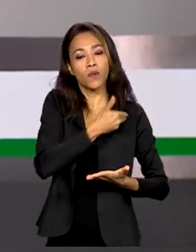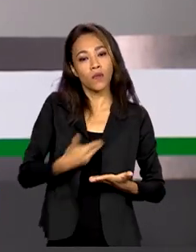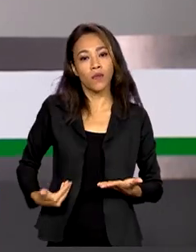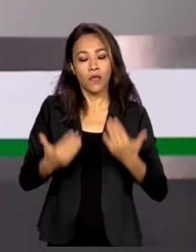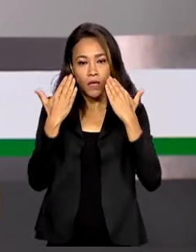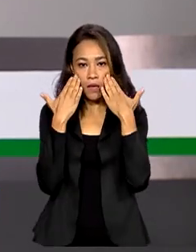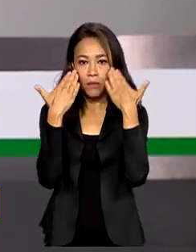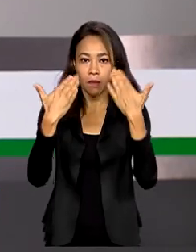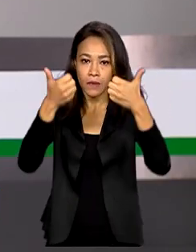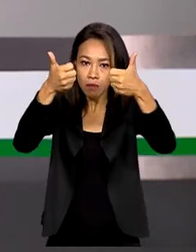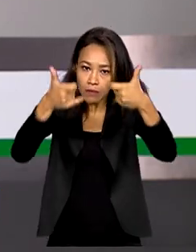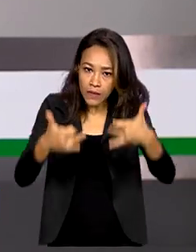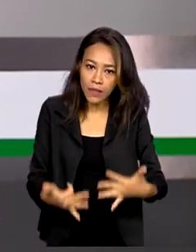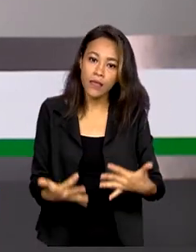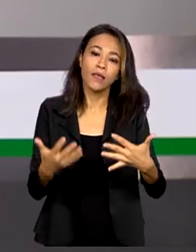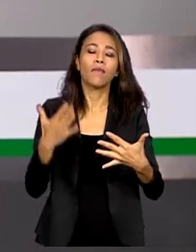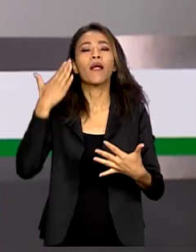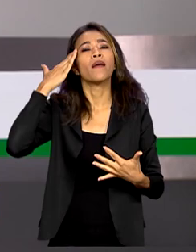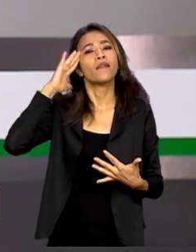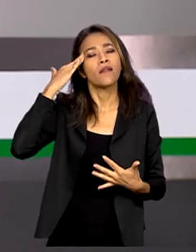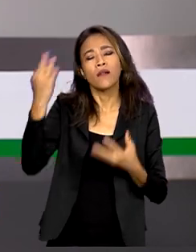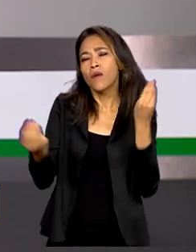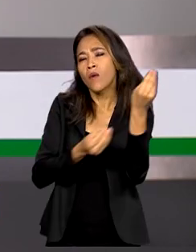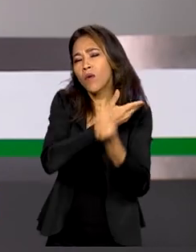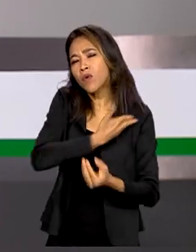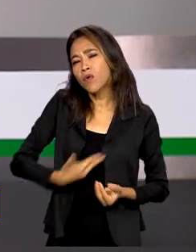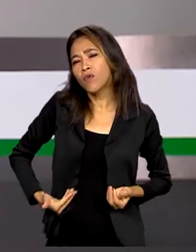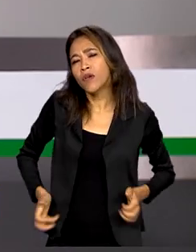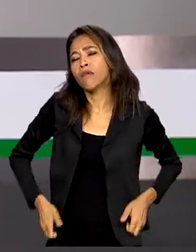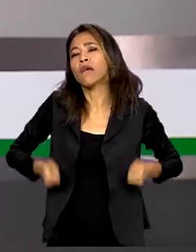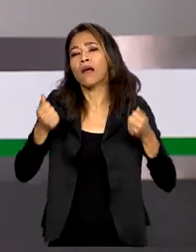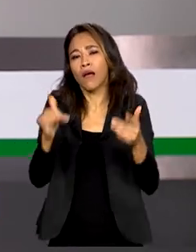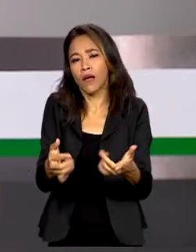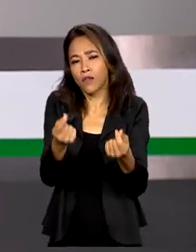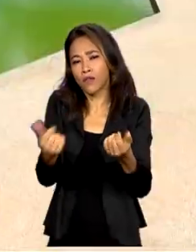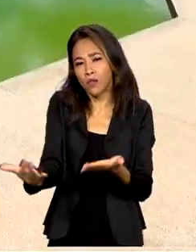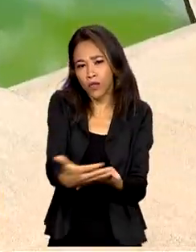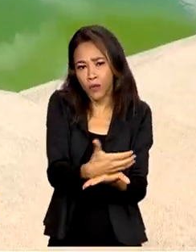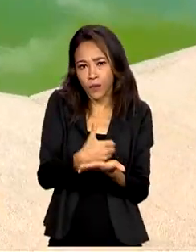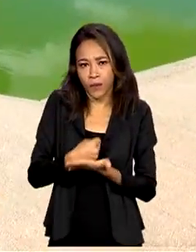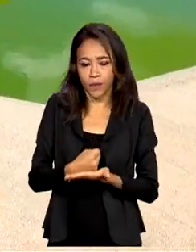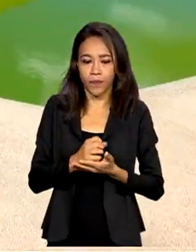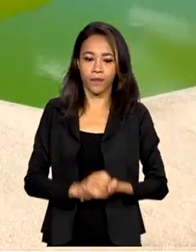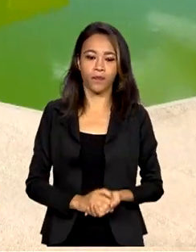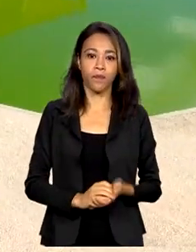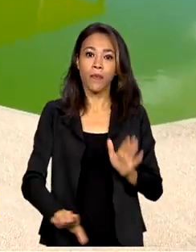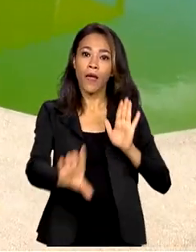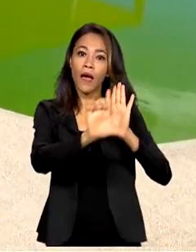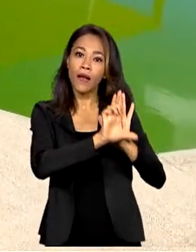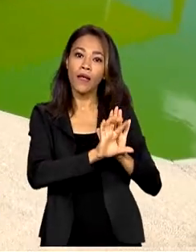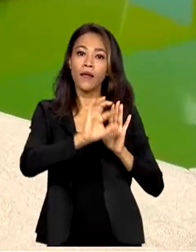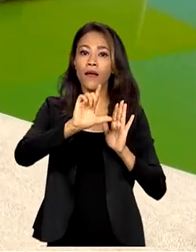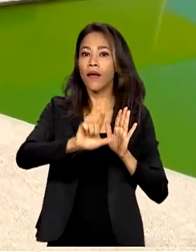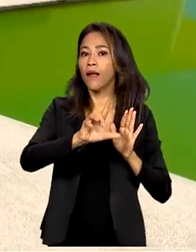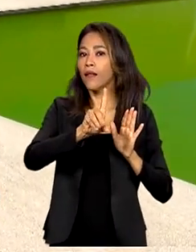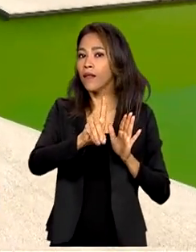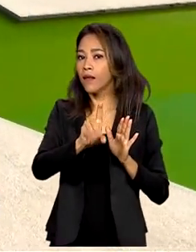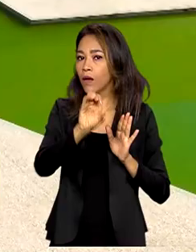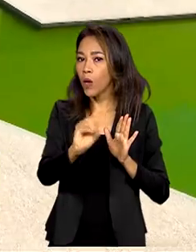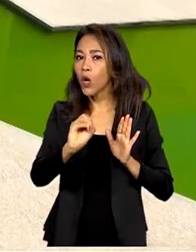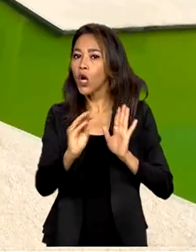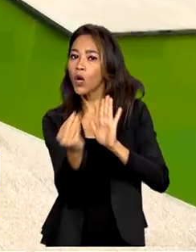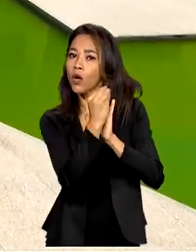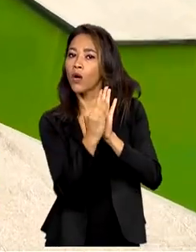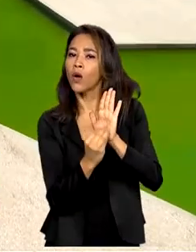números. Entenda agora como o governo gasta o dinheiro que arrecada. A LDO define quais serão as